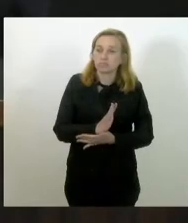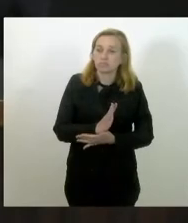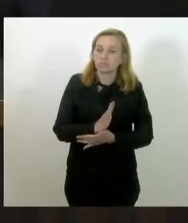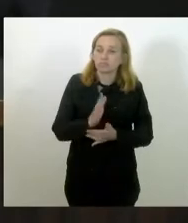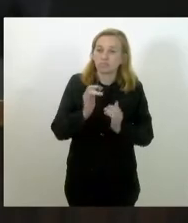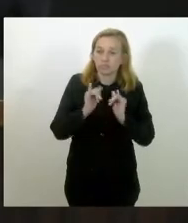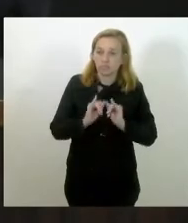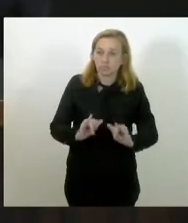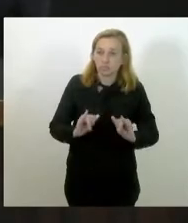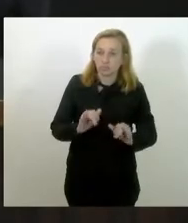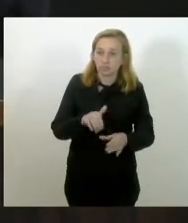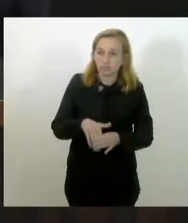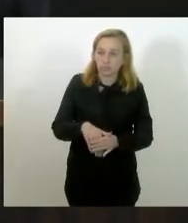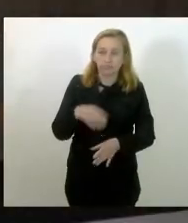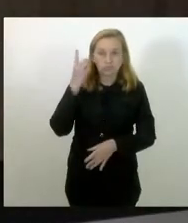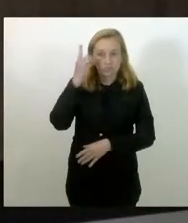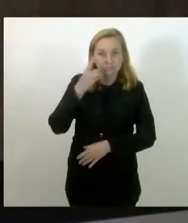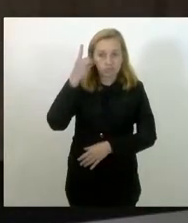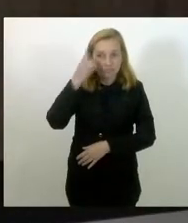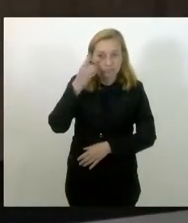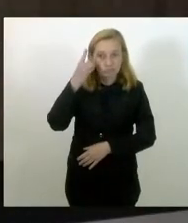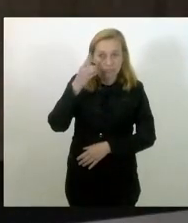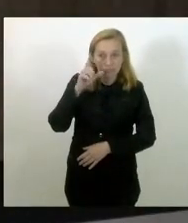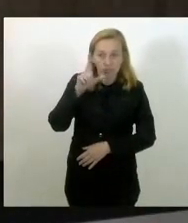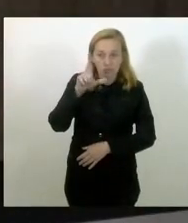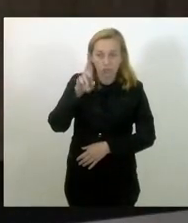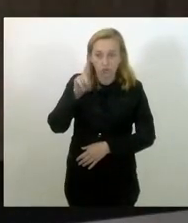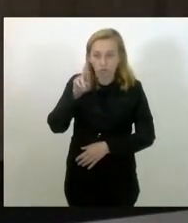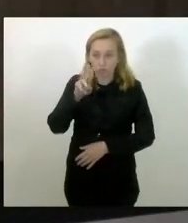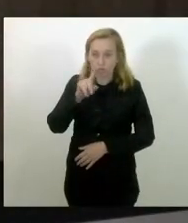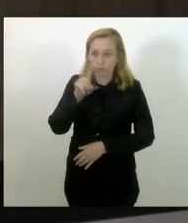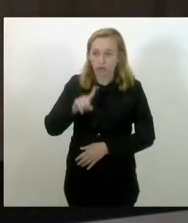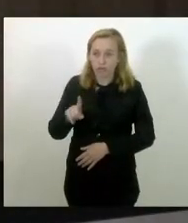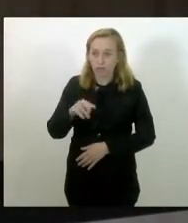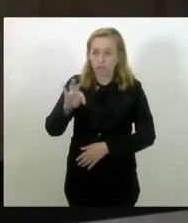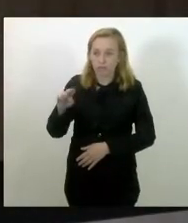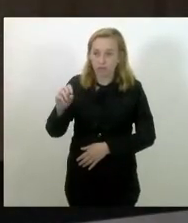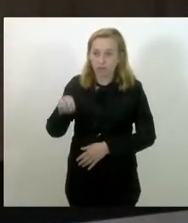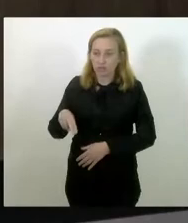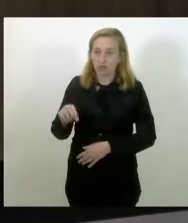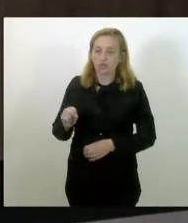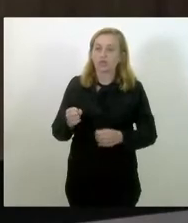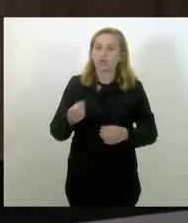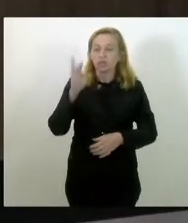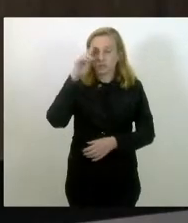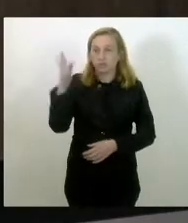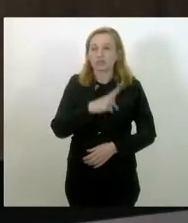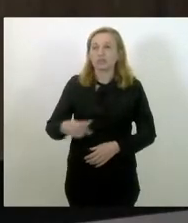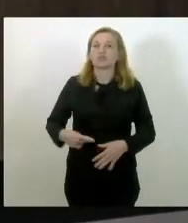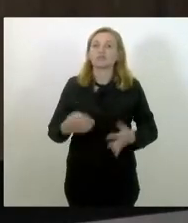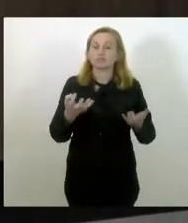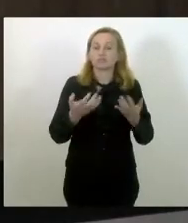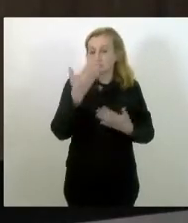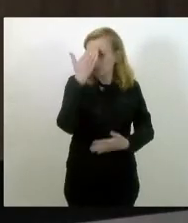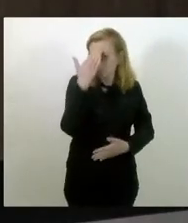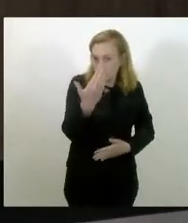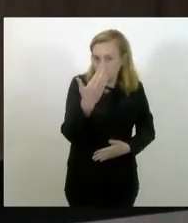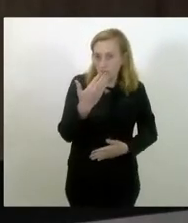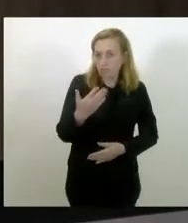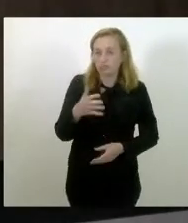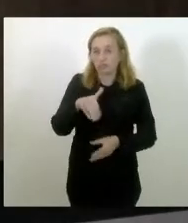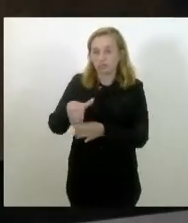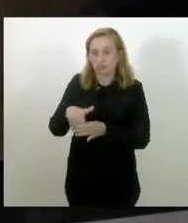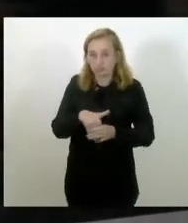declaração de voto, deputado Luiz Martins. Senhor presidente, quero aqui agradecer os meus pares por votar, eu acho que, num